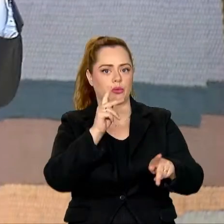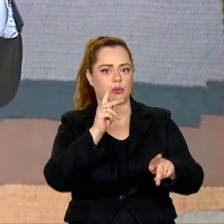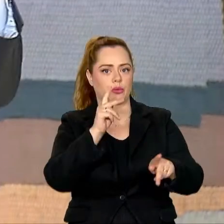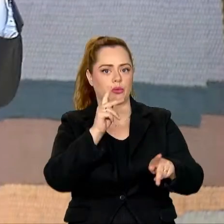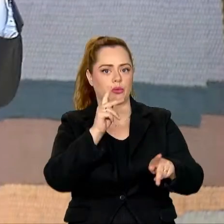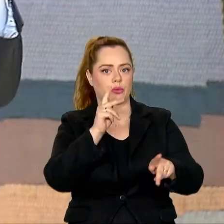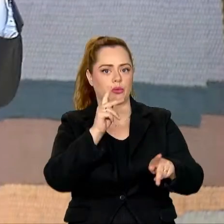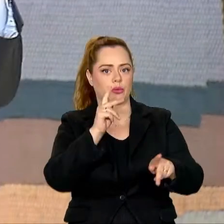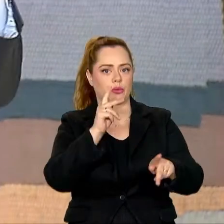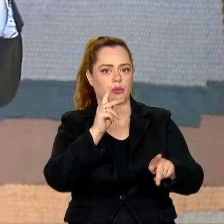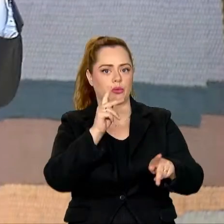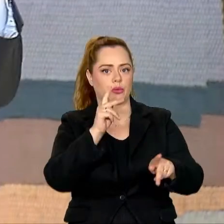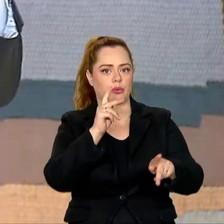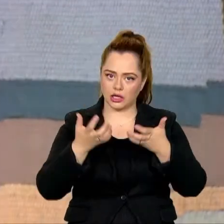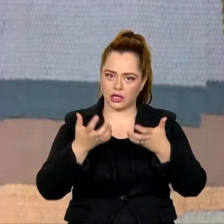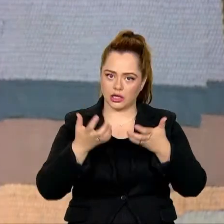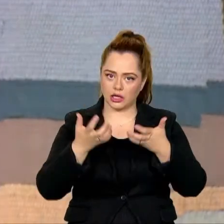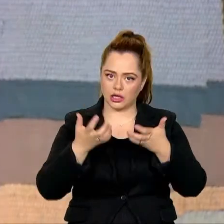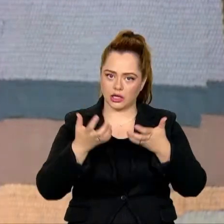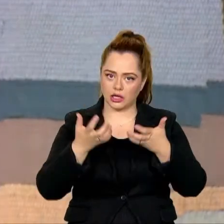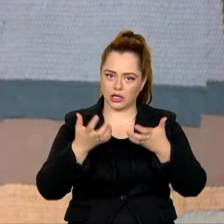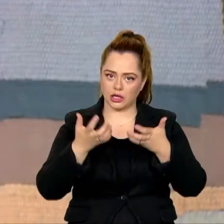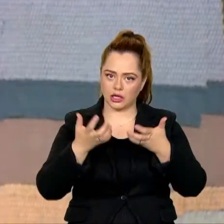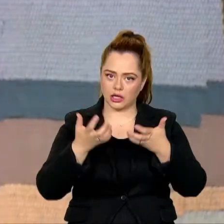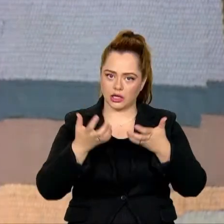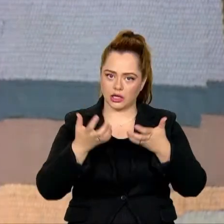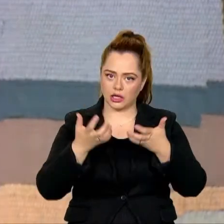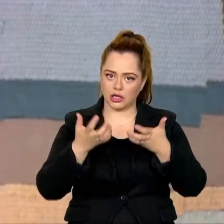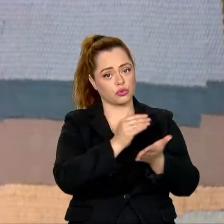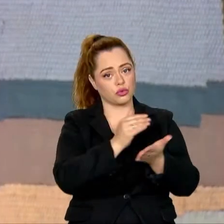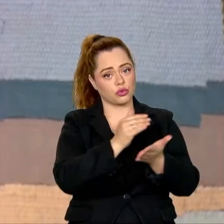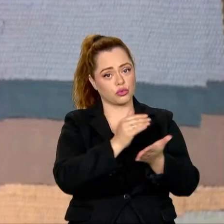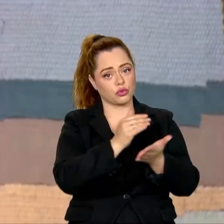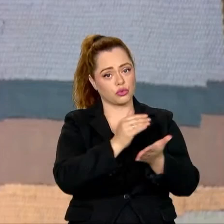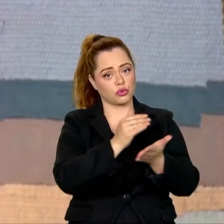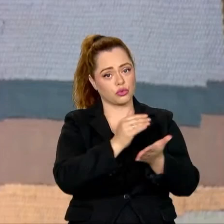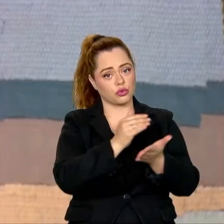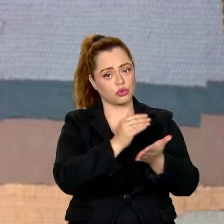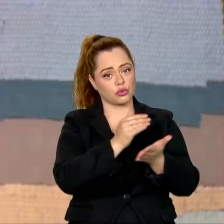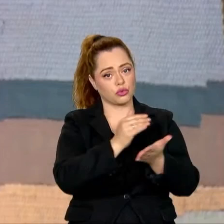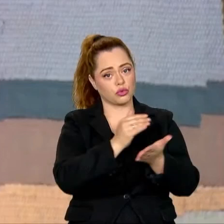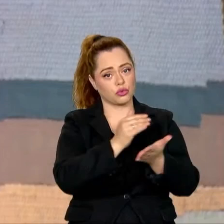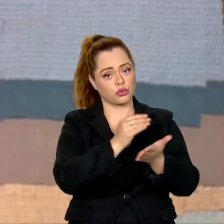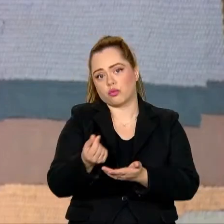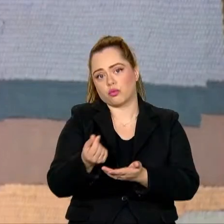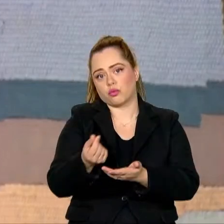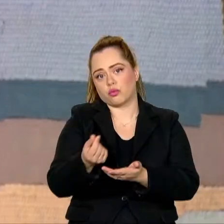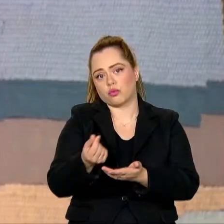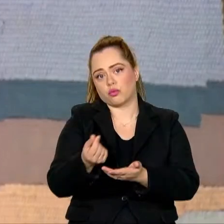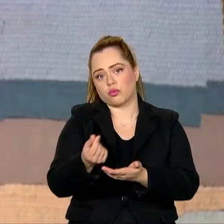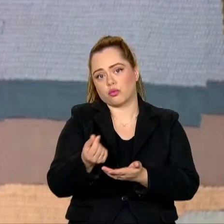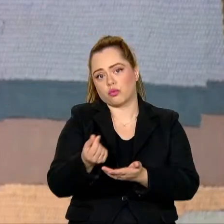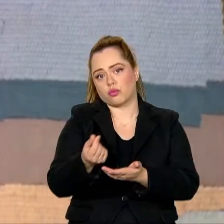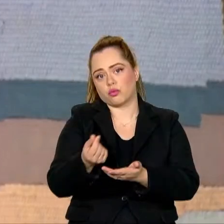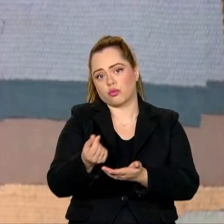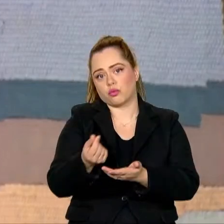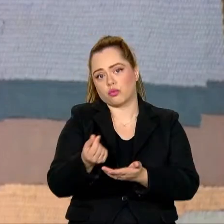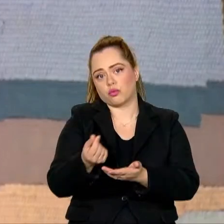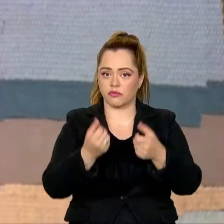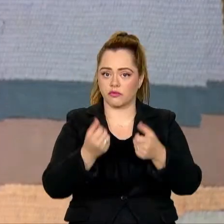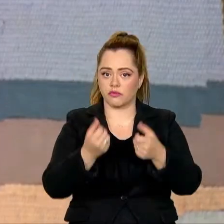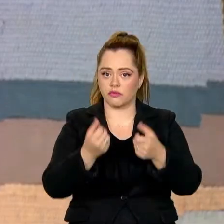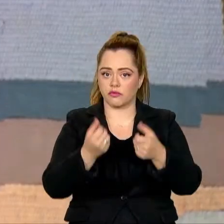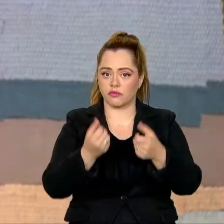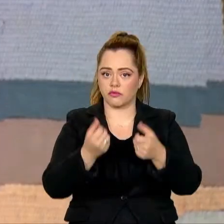buscando financiar esses projetos a partir desses fundos verdes e do fundo verde que nós criaremos para